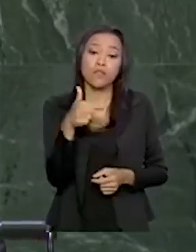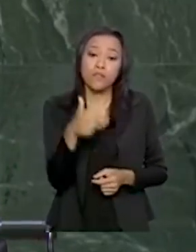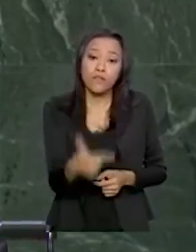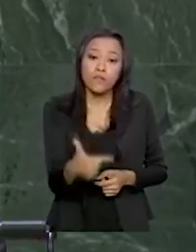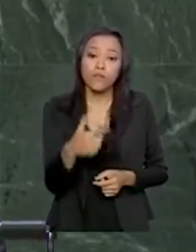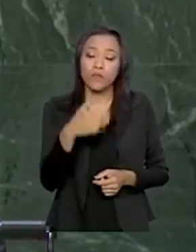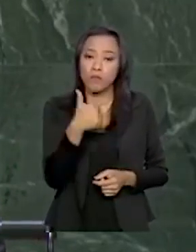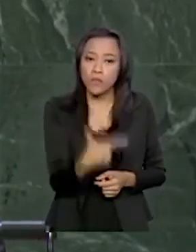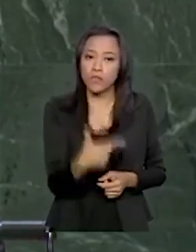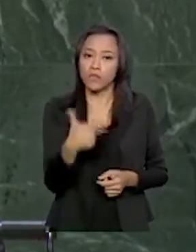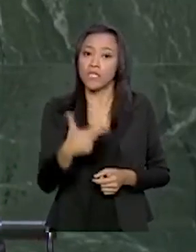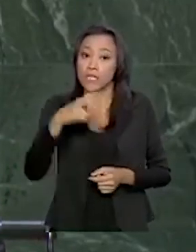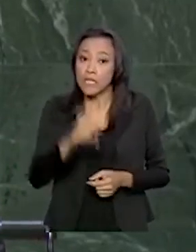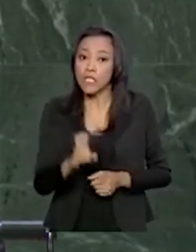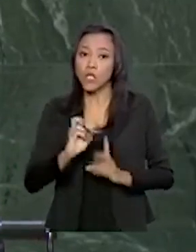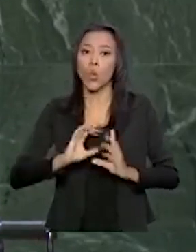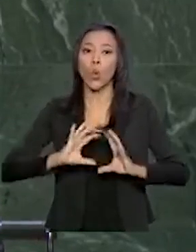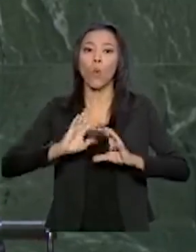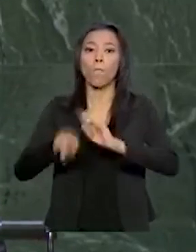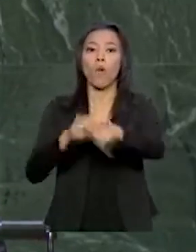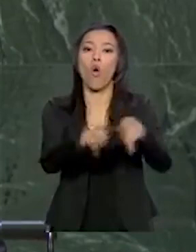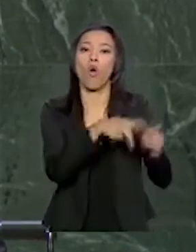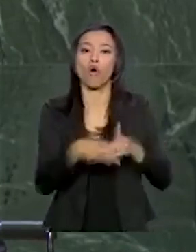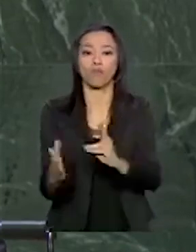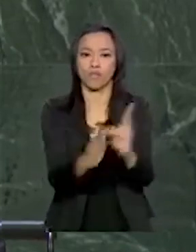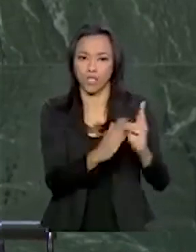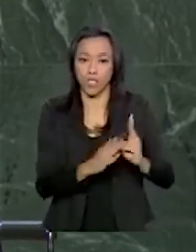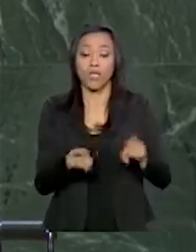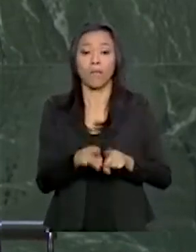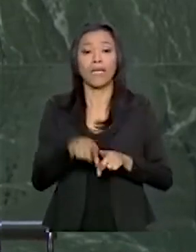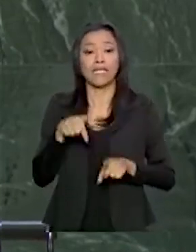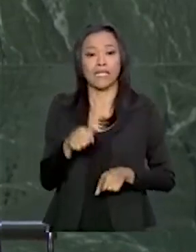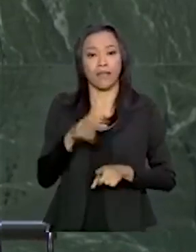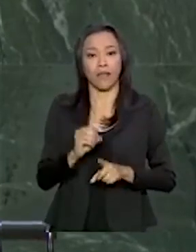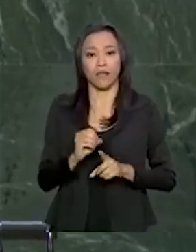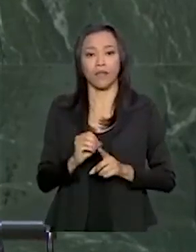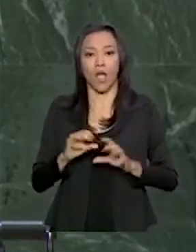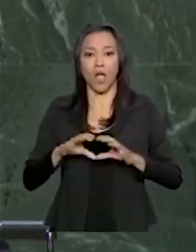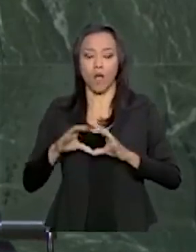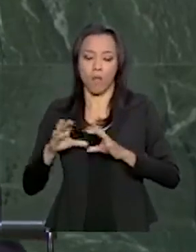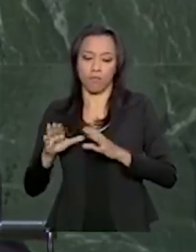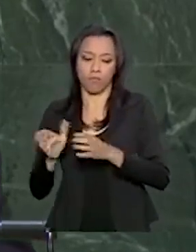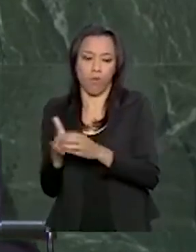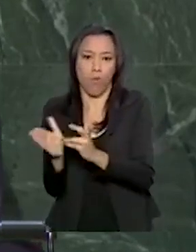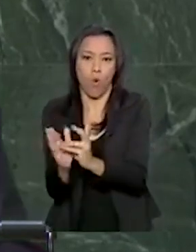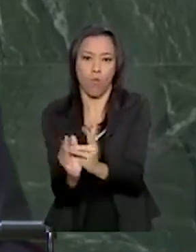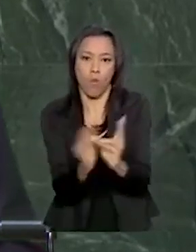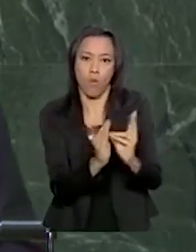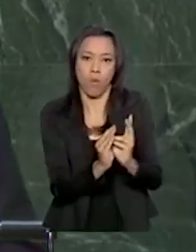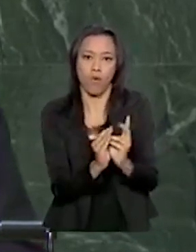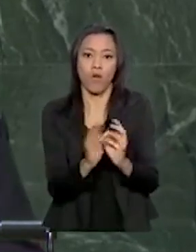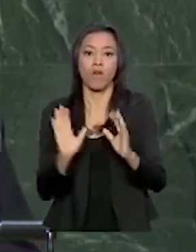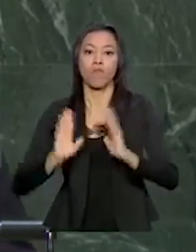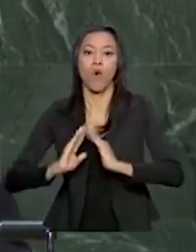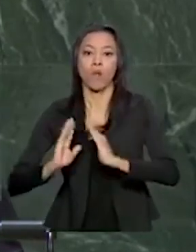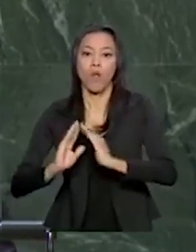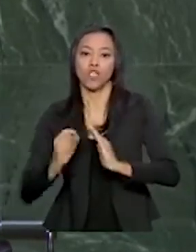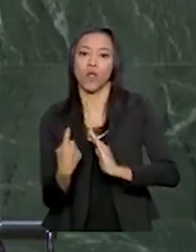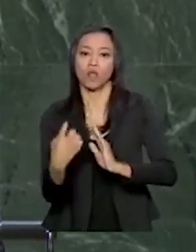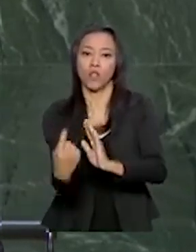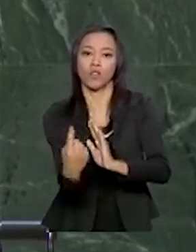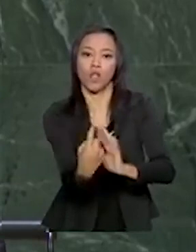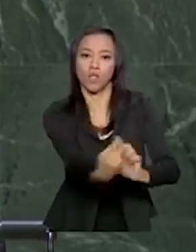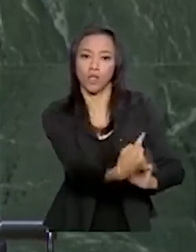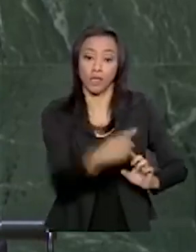indígenas, além de referências de 70 tribos vivendo em locais isolados. Cada